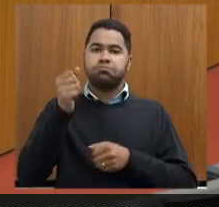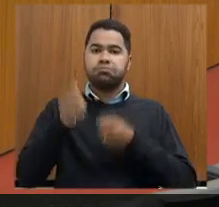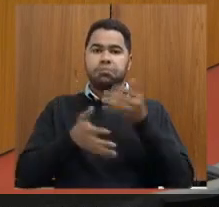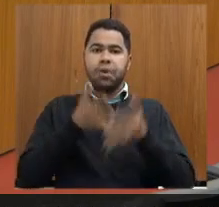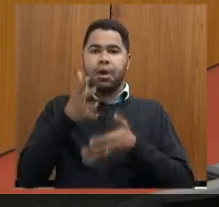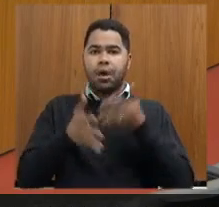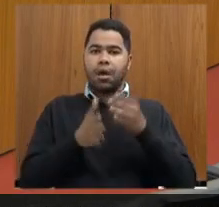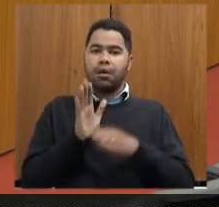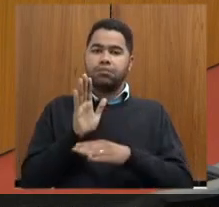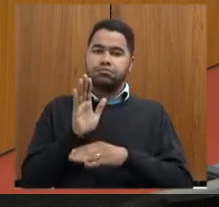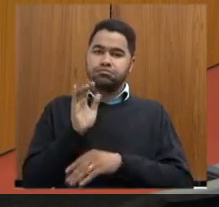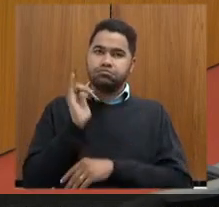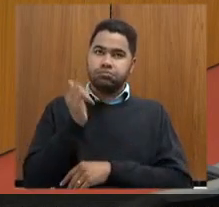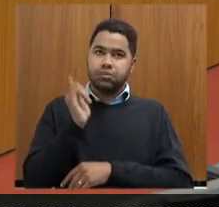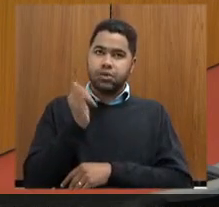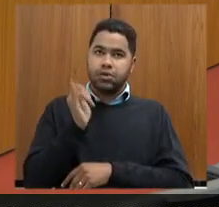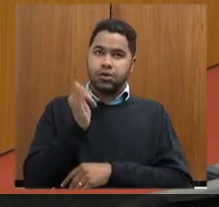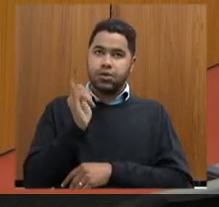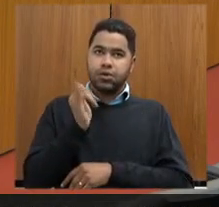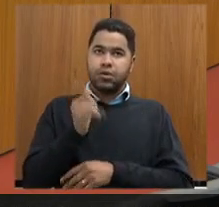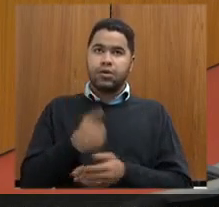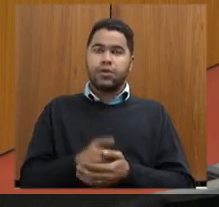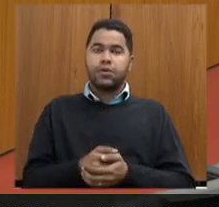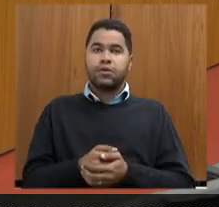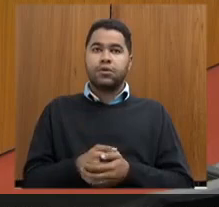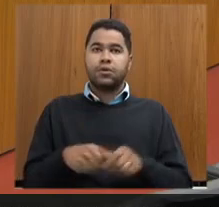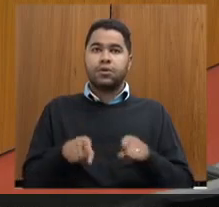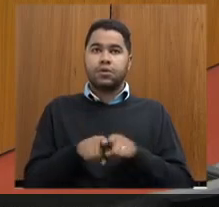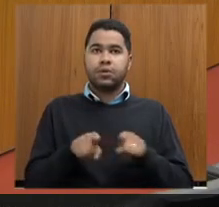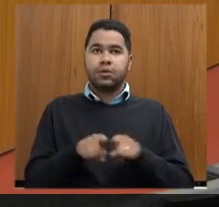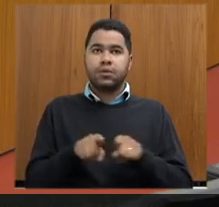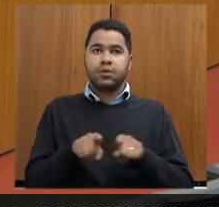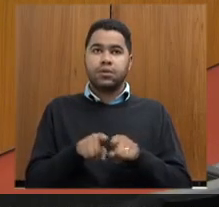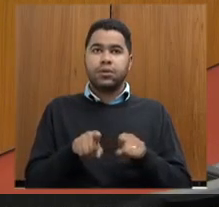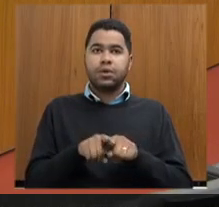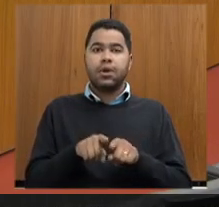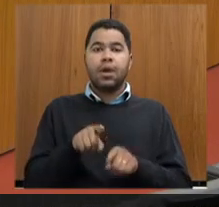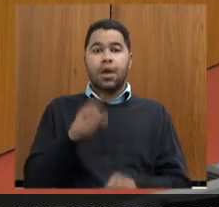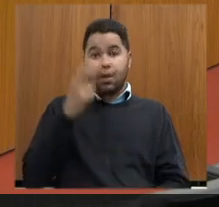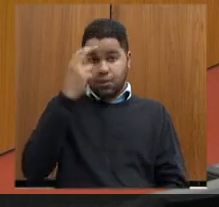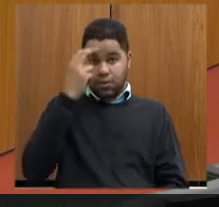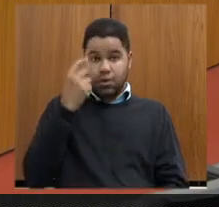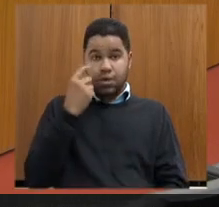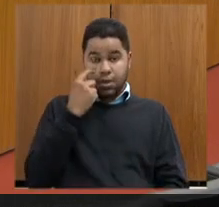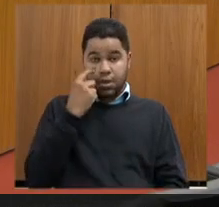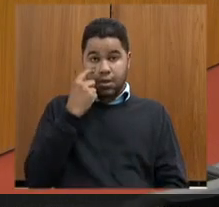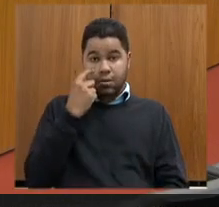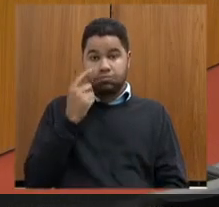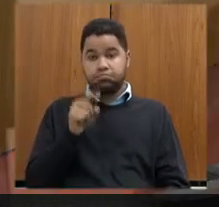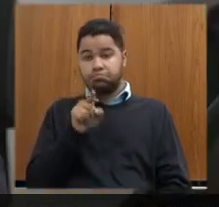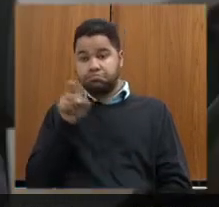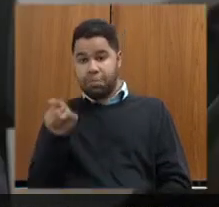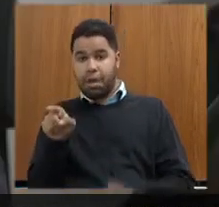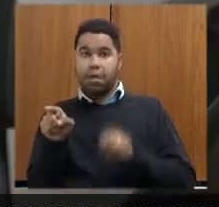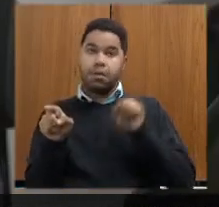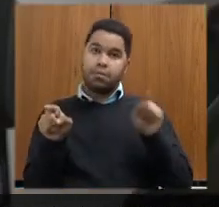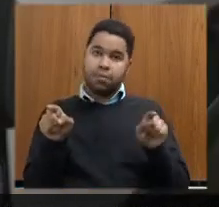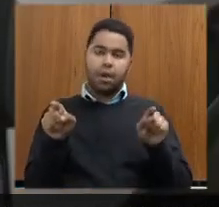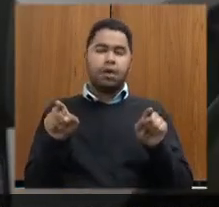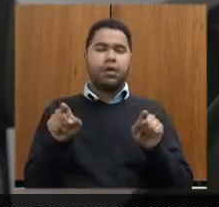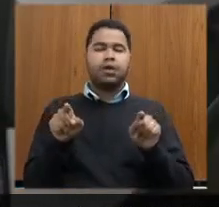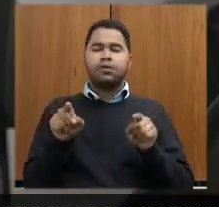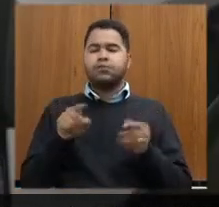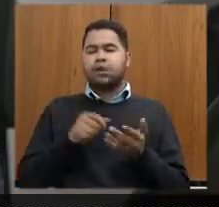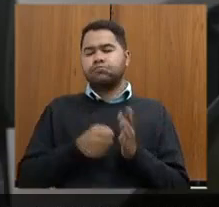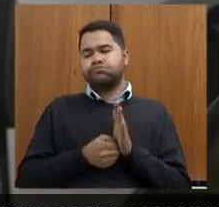contribuições as suas contribuições e vou dar também ao deputado Zé Guilherme porque várias vezes